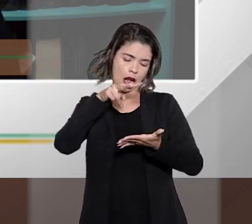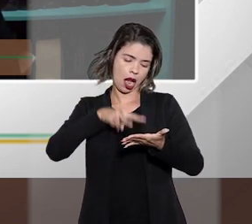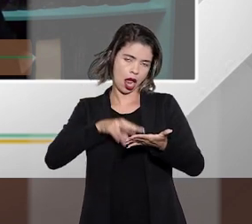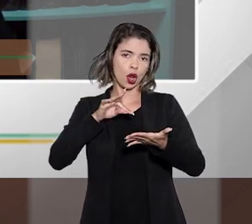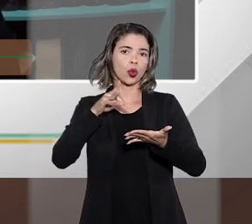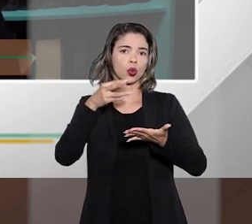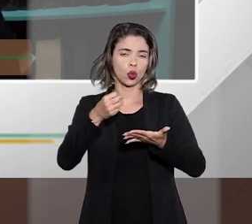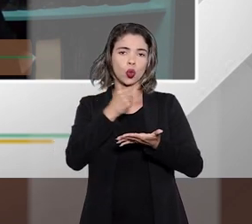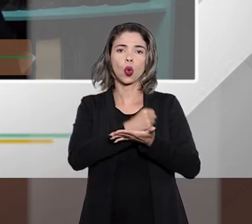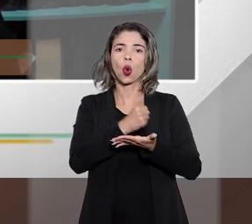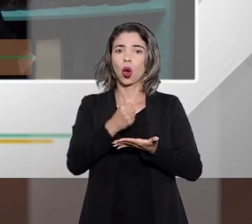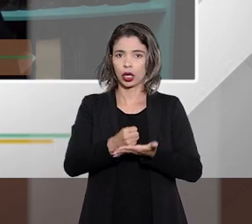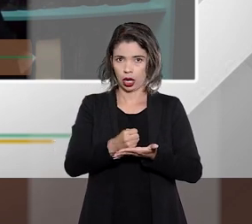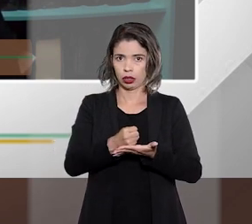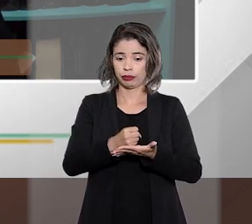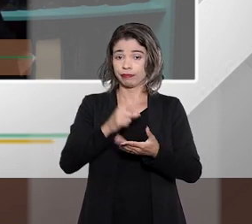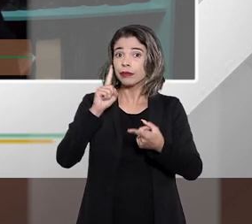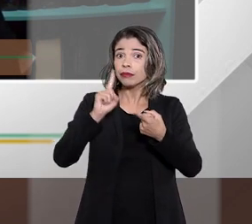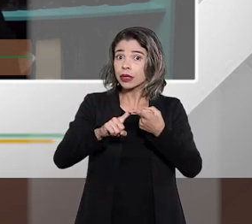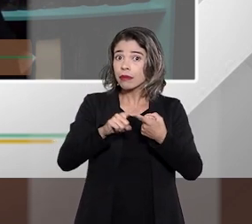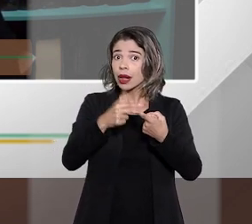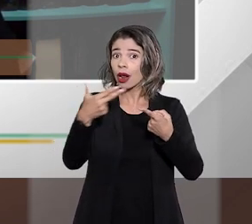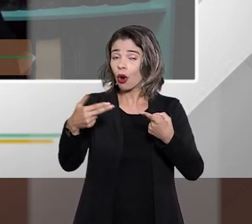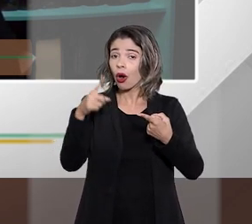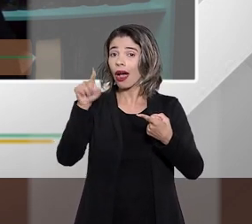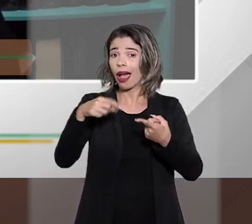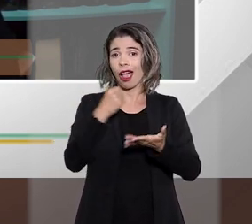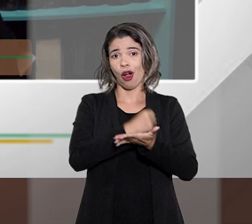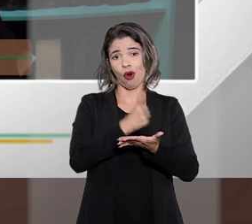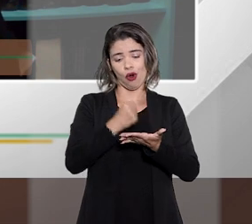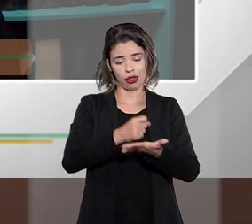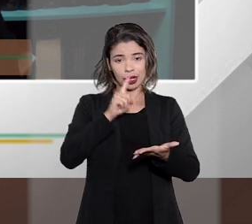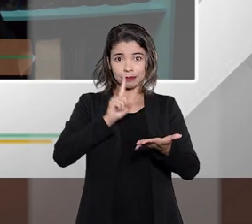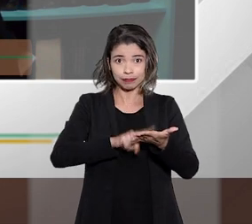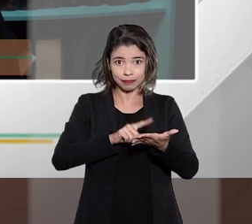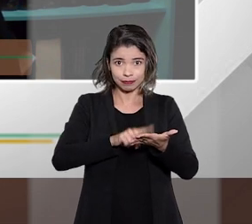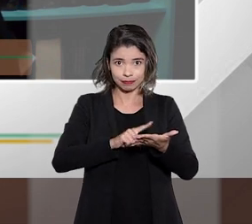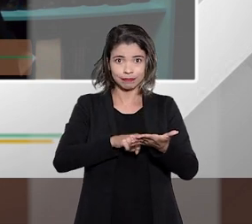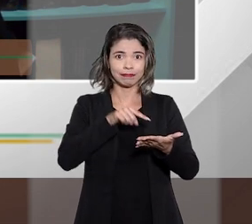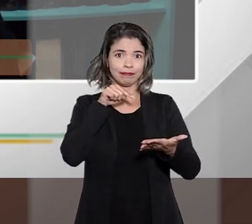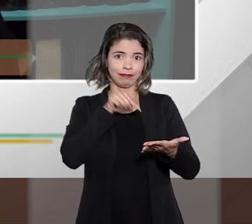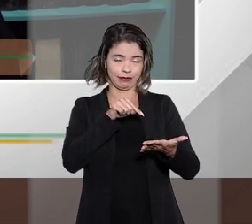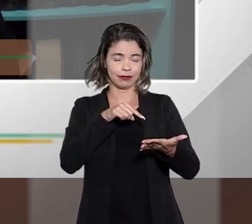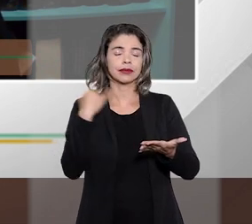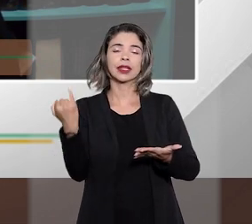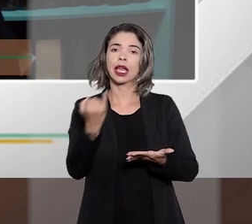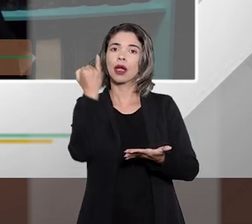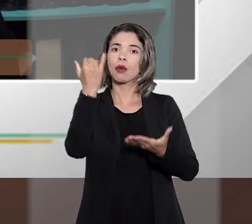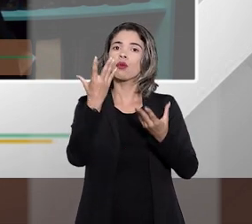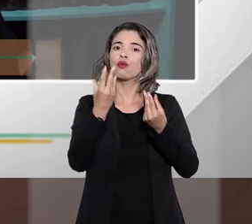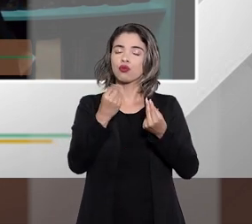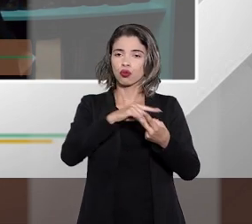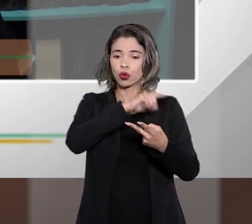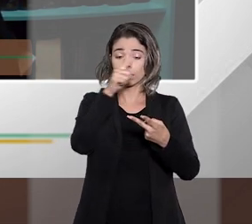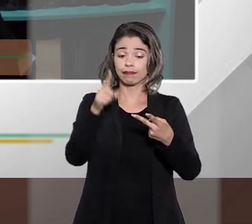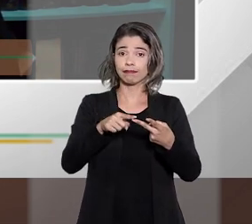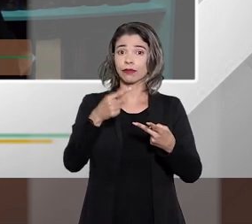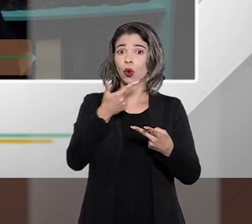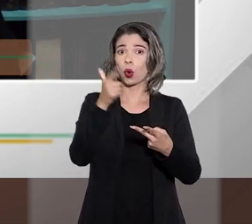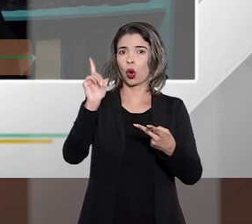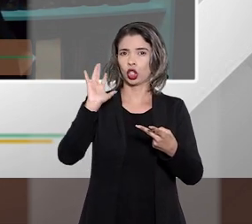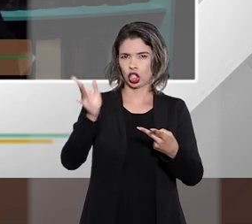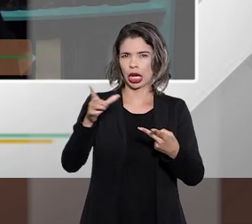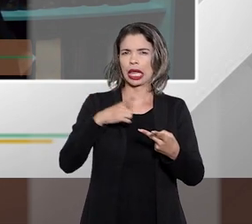obrigação é essa do contrato. E uma obrigação essencial e muito importante que já vinha